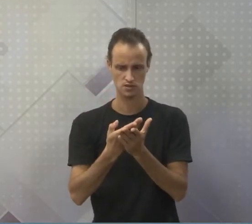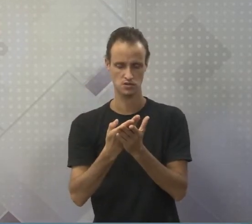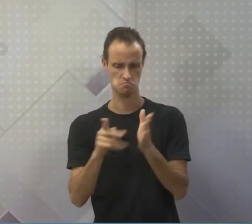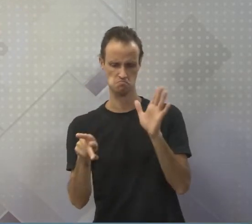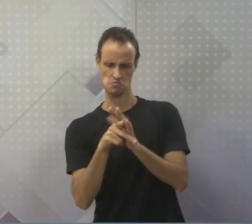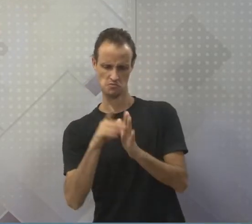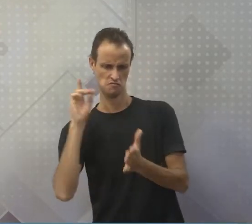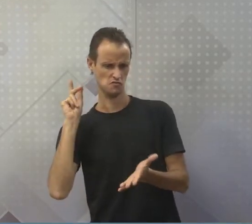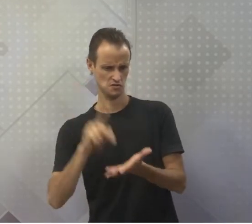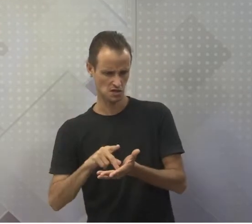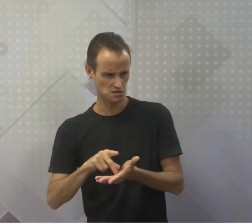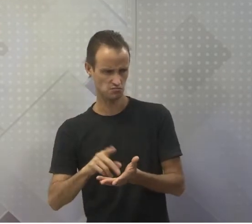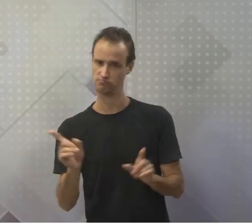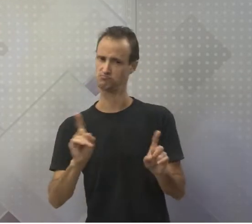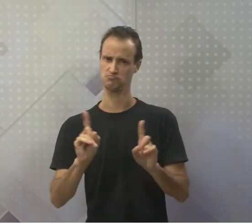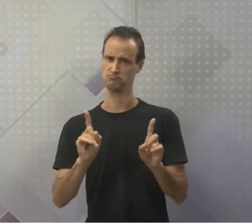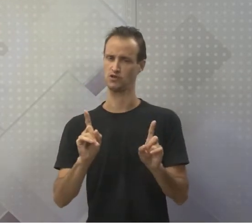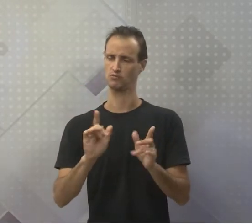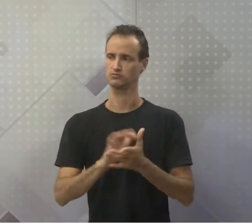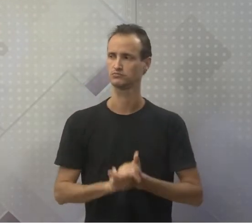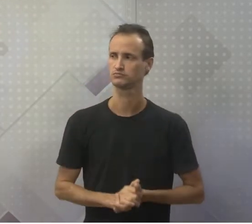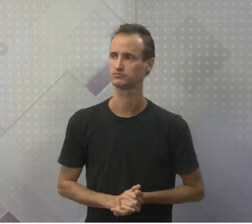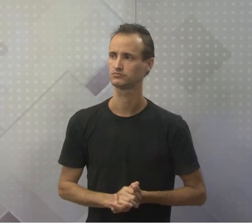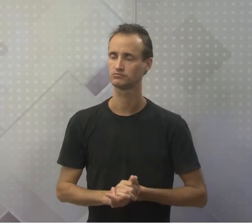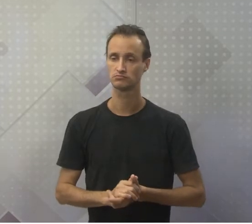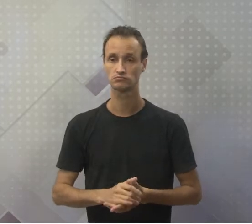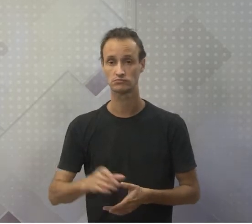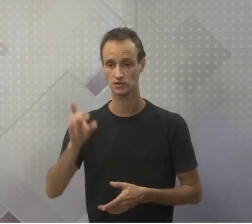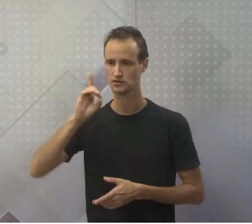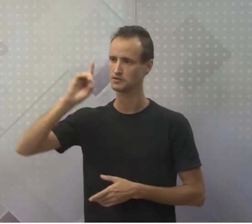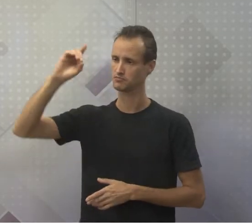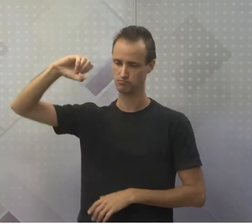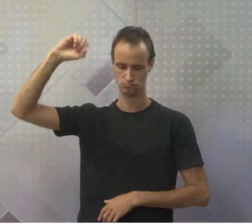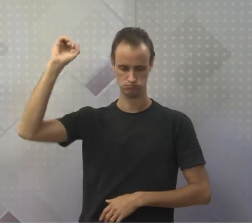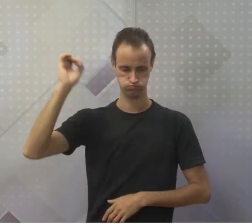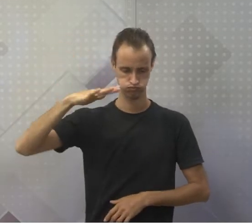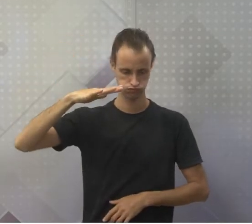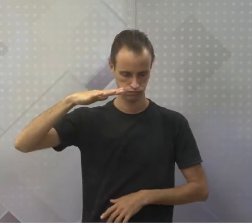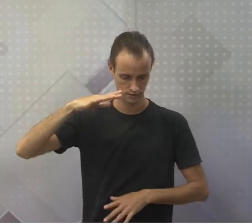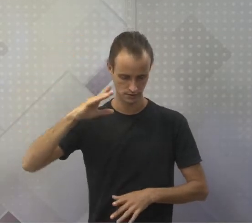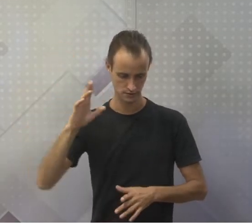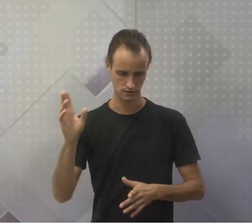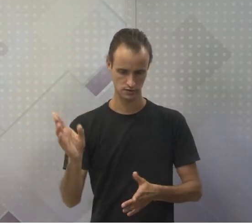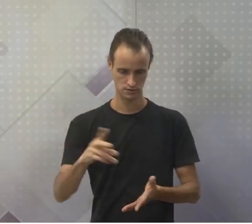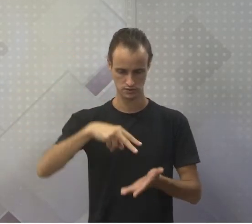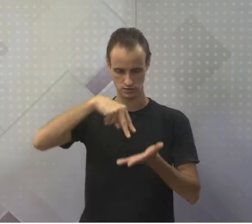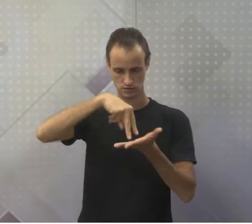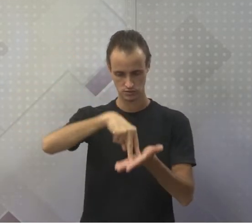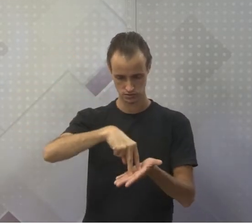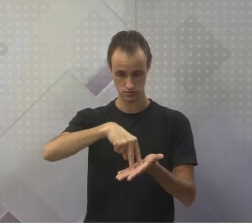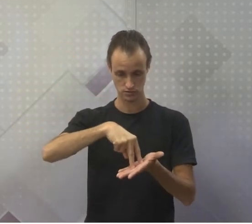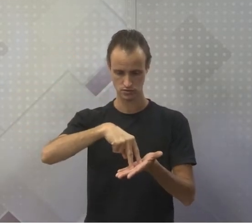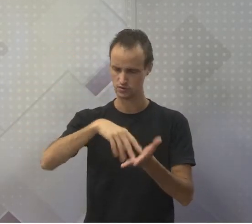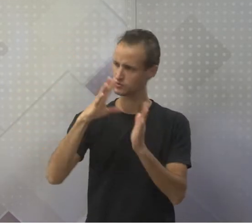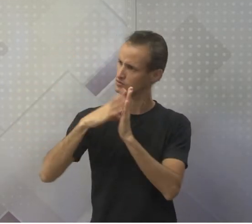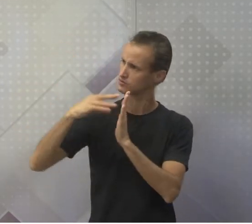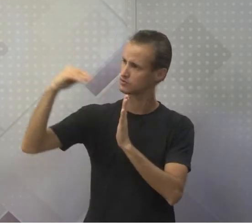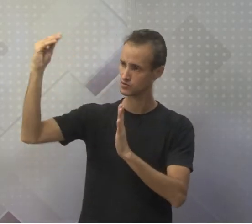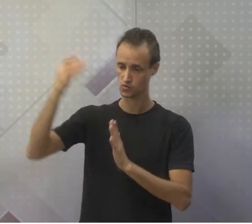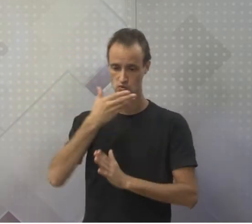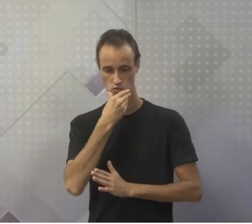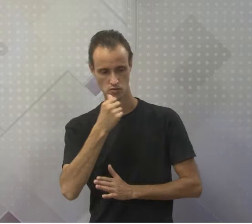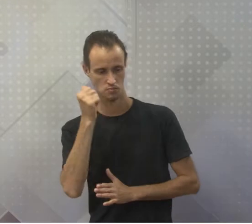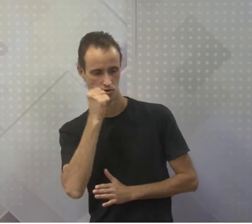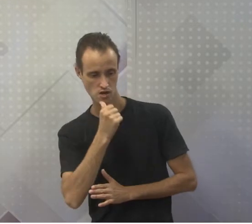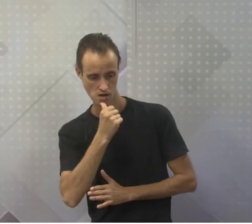verdades. Ó, e criou Deus o homem, a sua imagem, a imagem de Deus o criou, homem e mulher